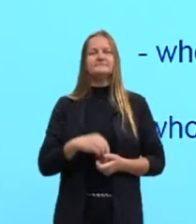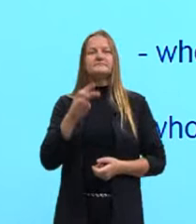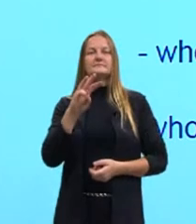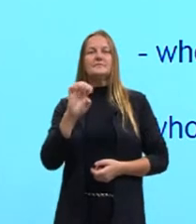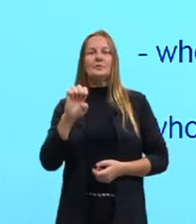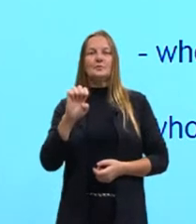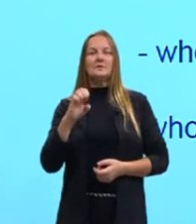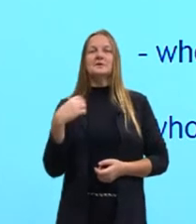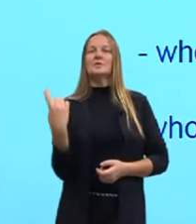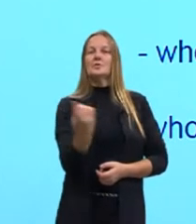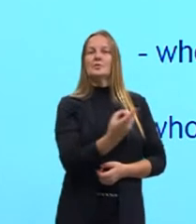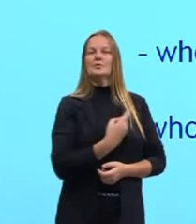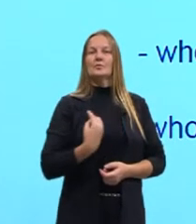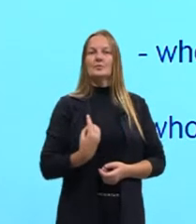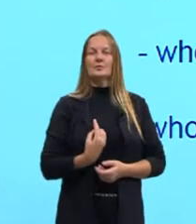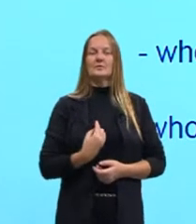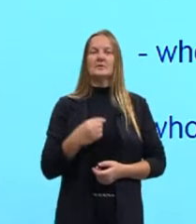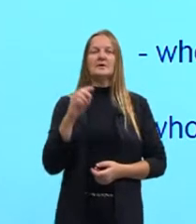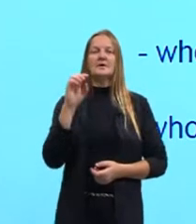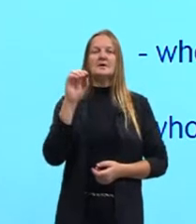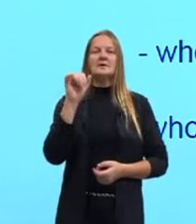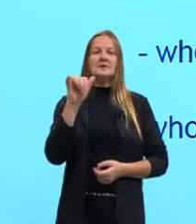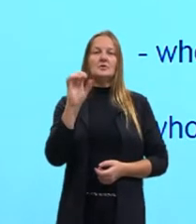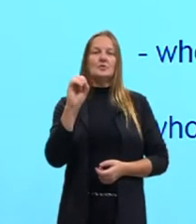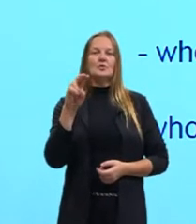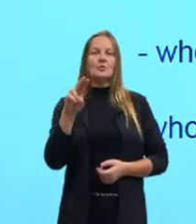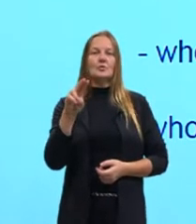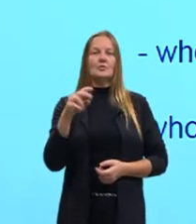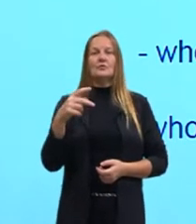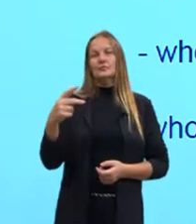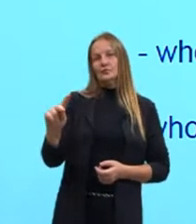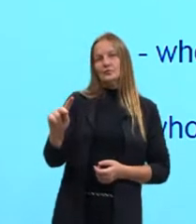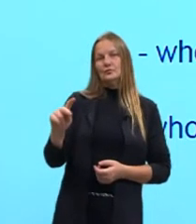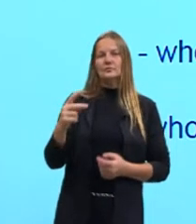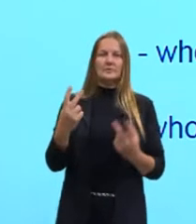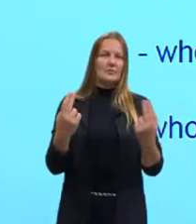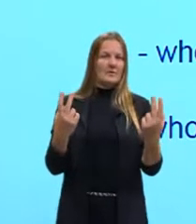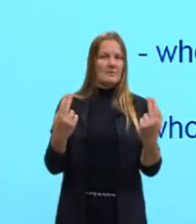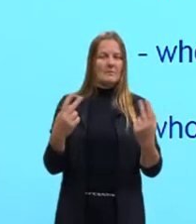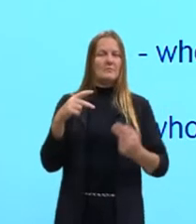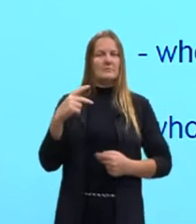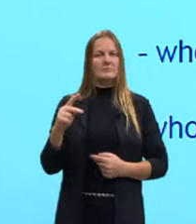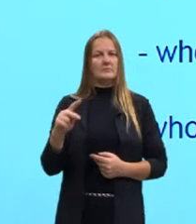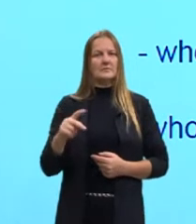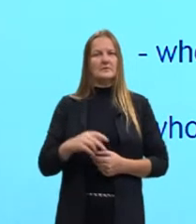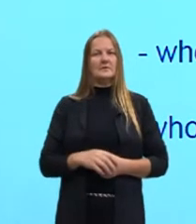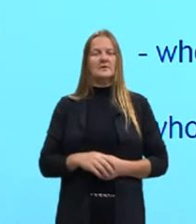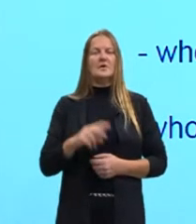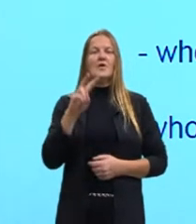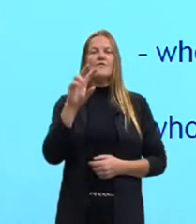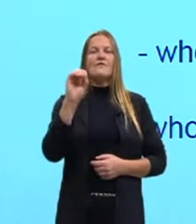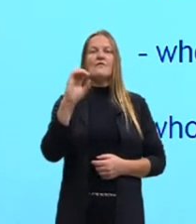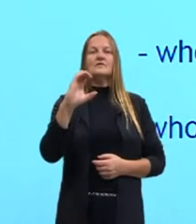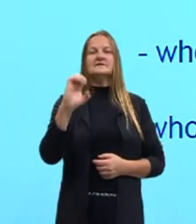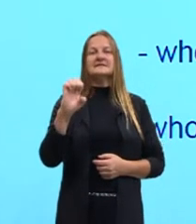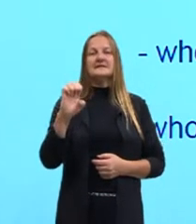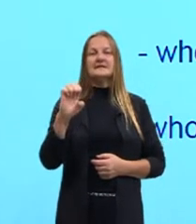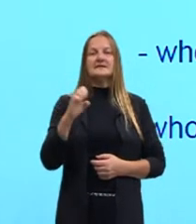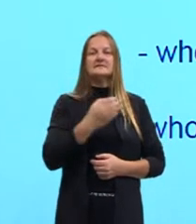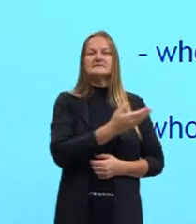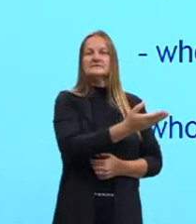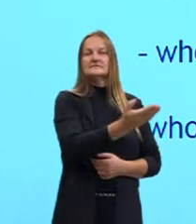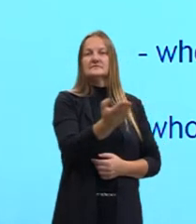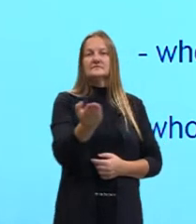nós, you, você ou tu. Nesse caso, agora, estou me referindo a vocês.